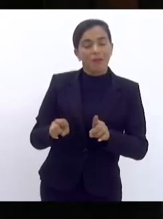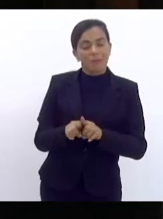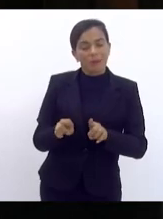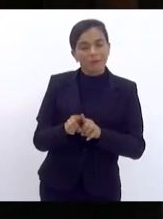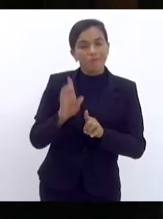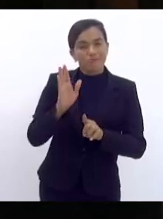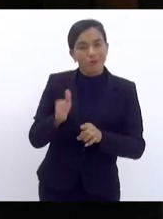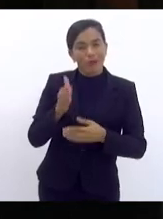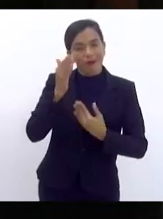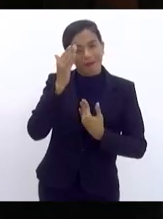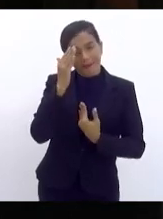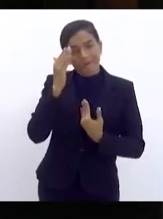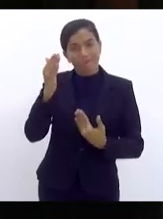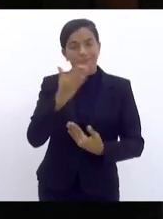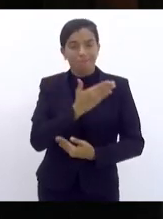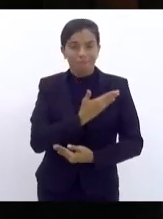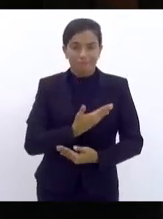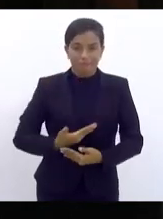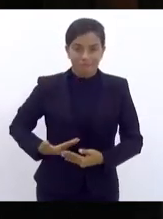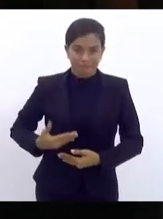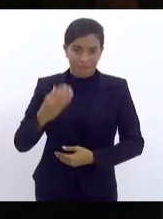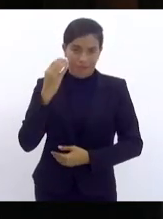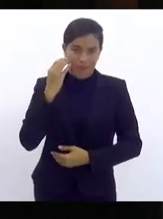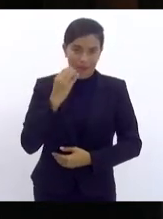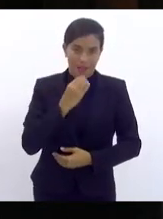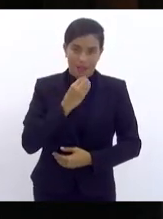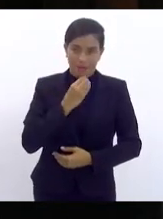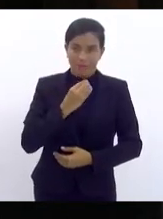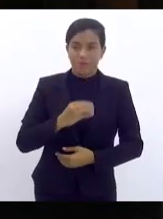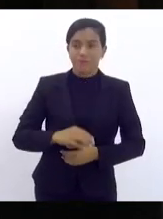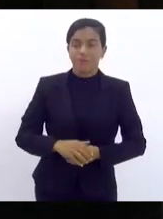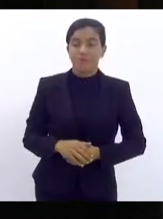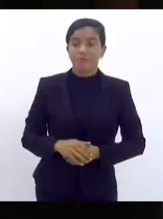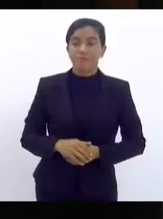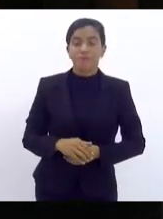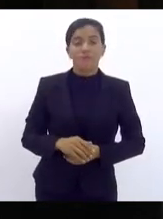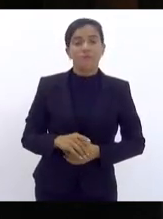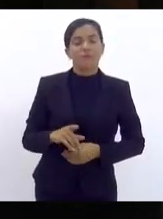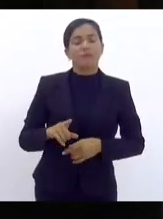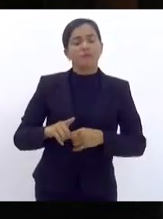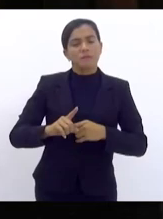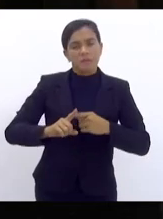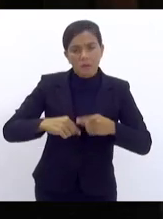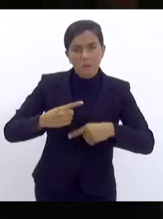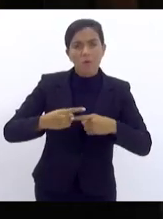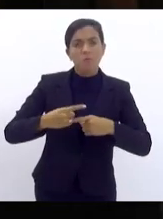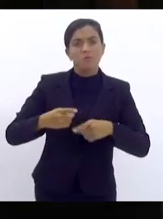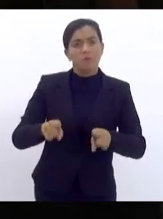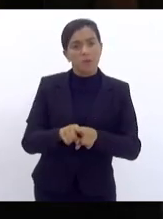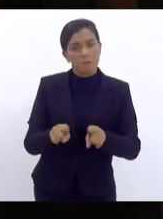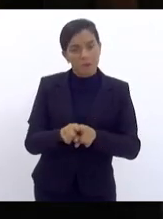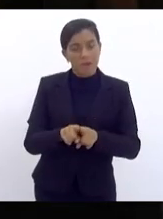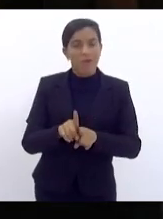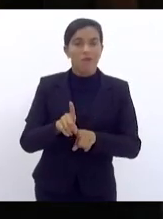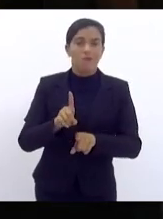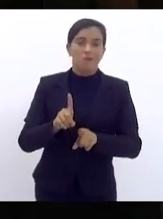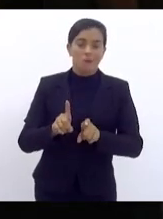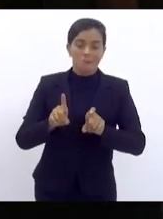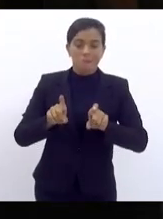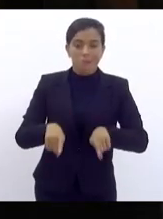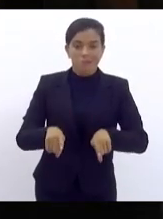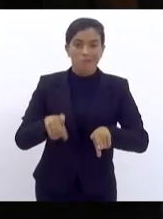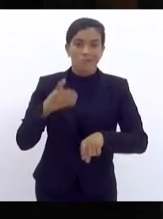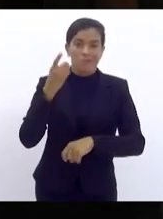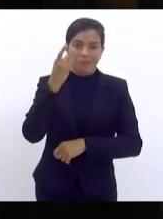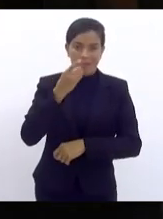ao governador Cláudio Castro. Já estive, depois, como deputado de mandato com